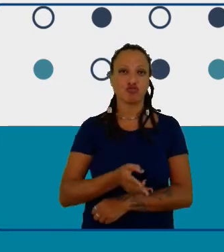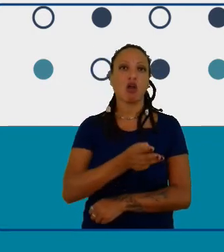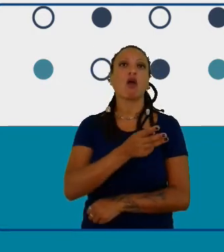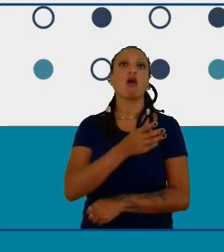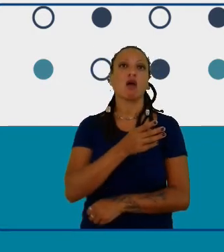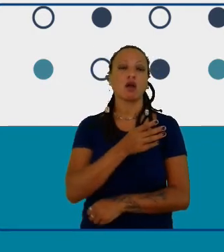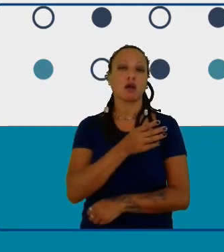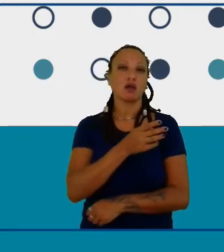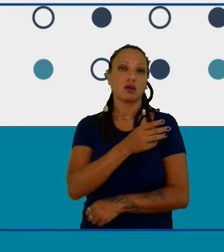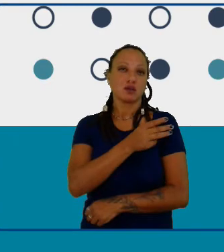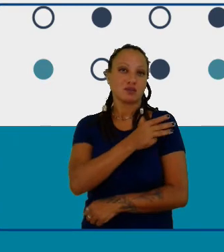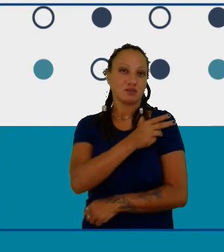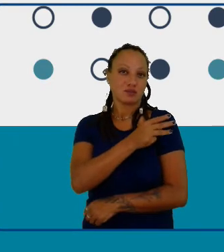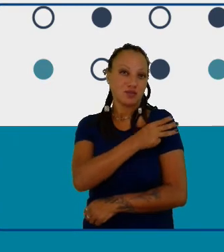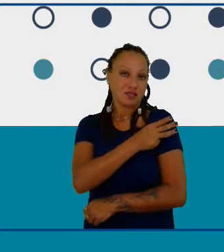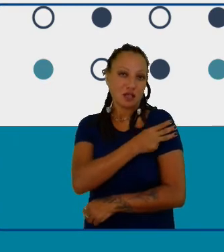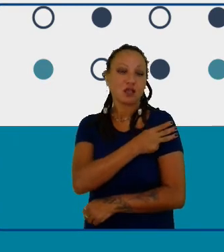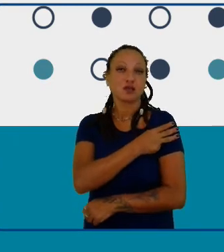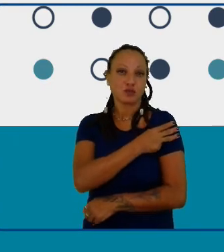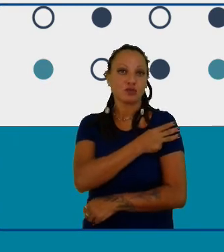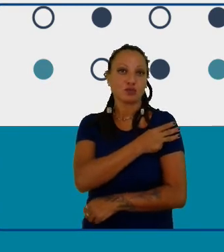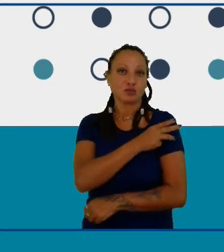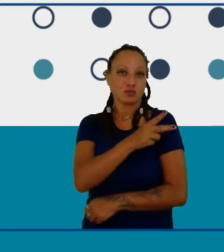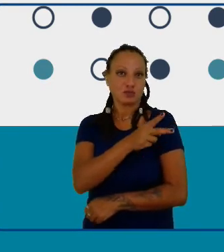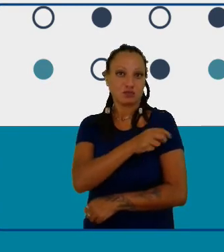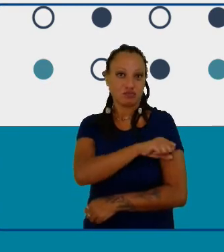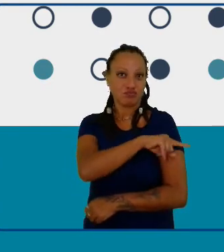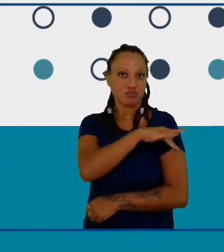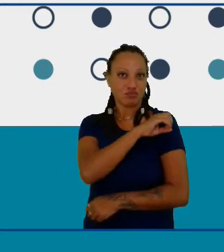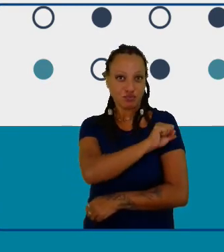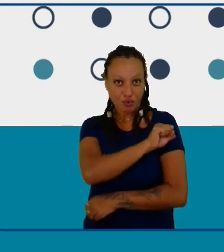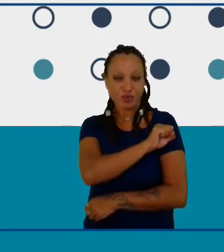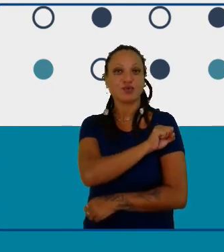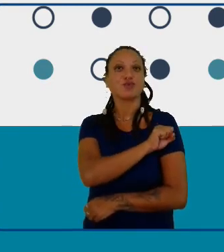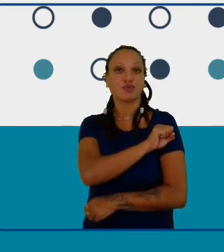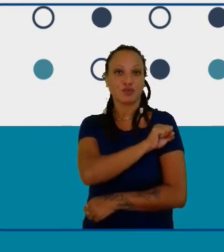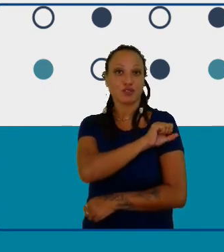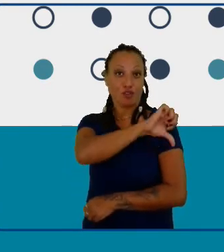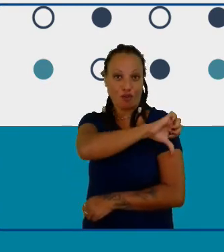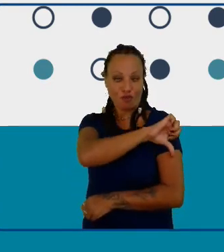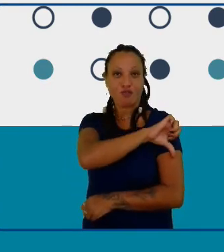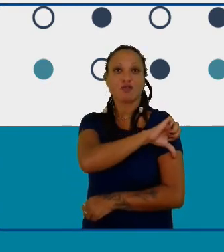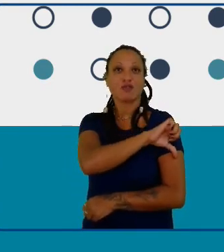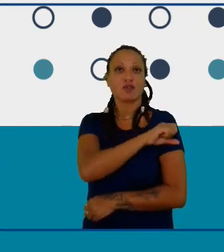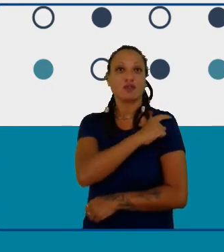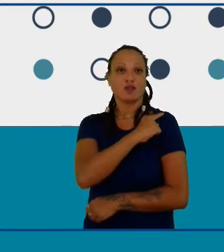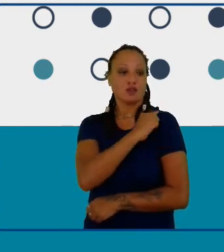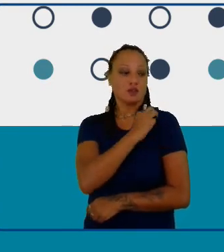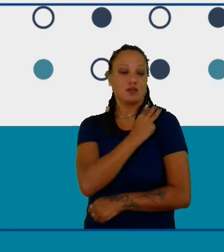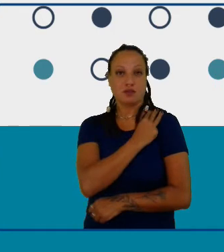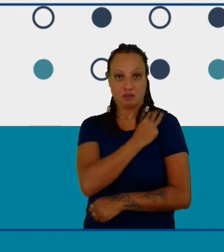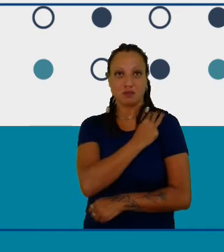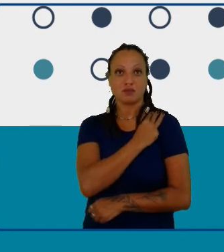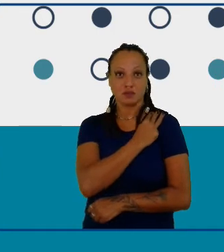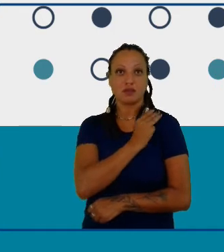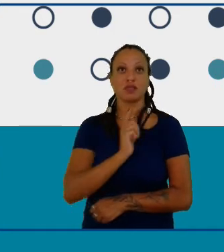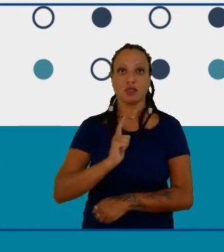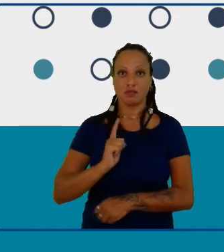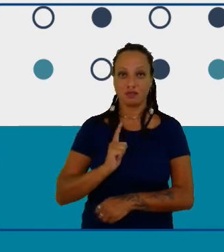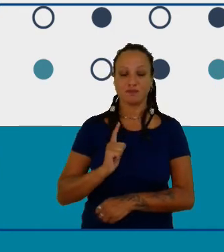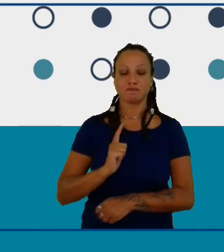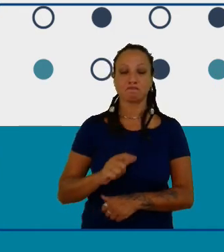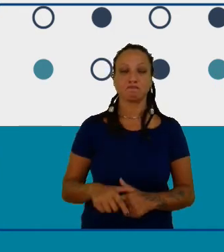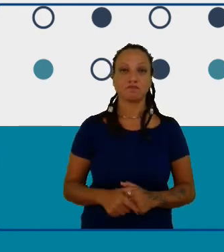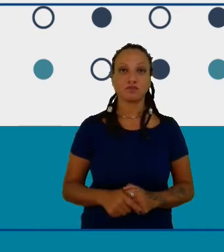como a gente chama aqui que na verdade corresponde ao sexto ao nono ano do ensino fundamental e